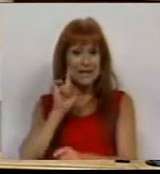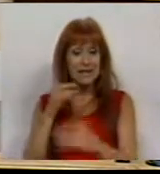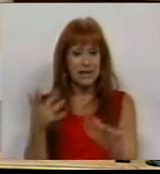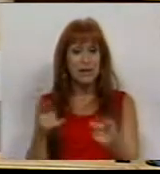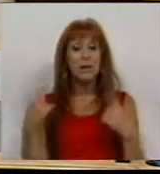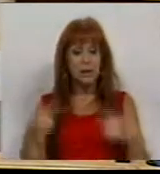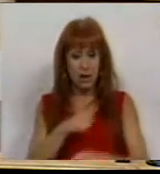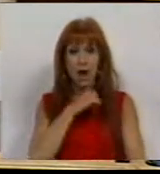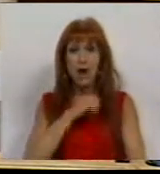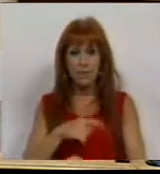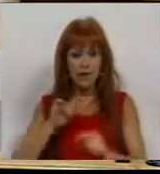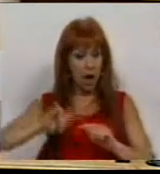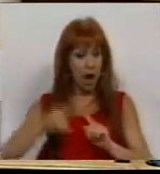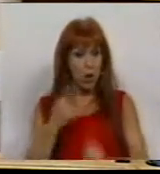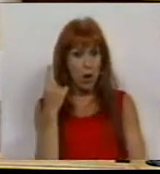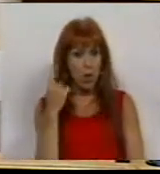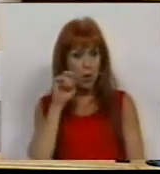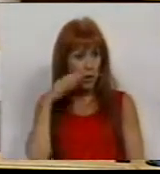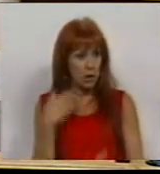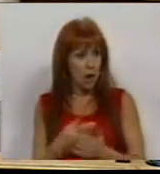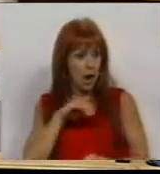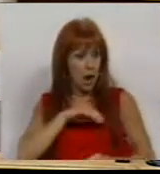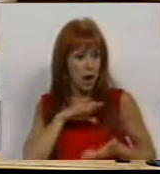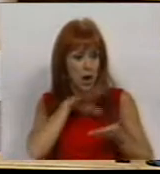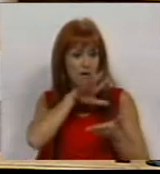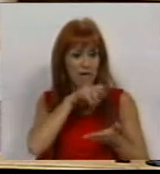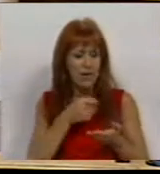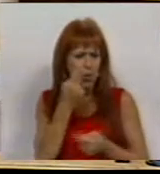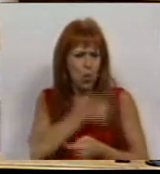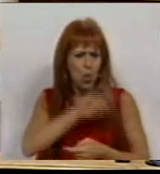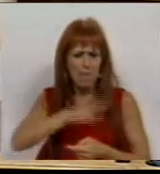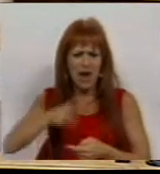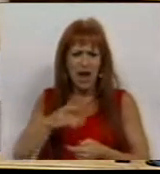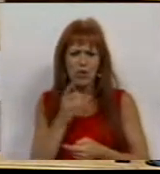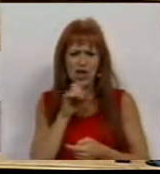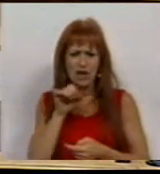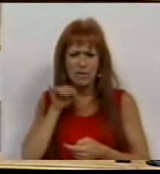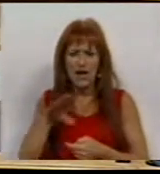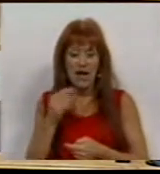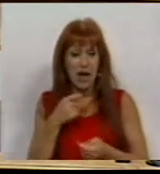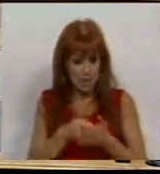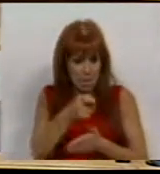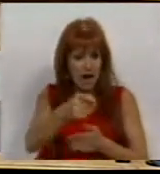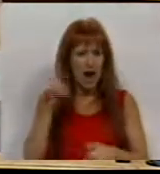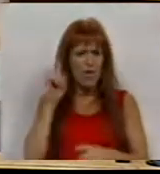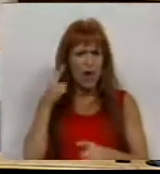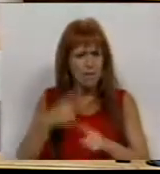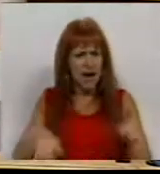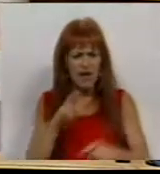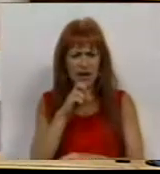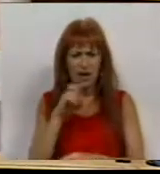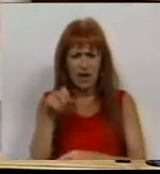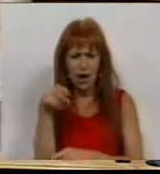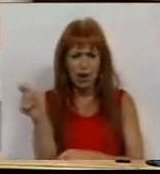teria permitido, num ano, assegurar o abono de família a mais de 1 milhão e 600 mil crianças, com um valor médio de 30 euros